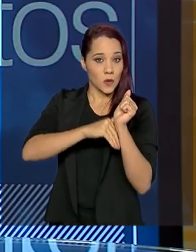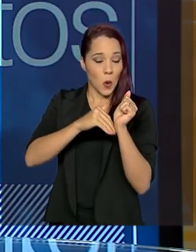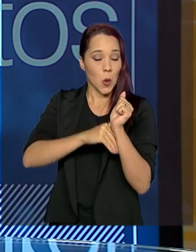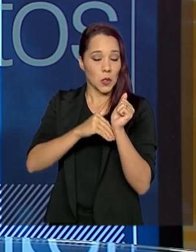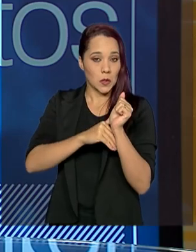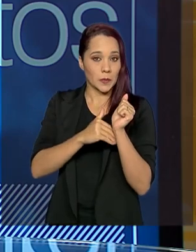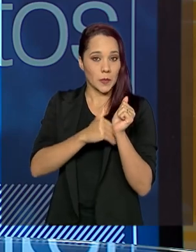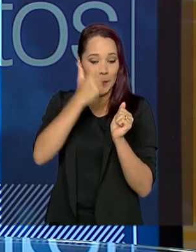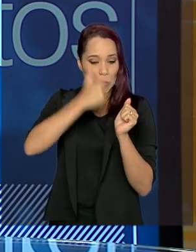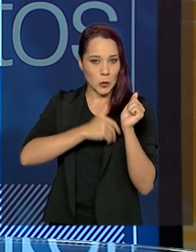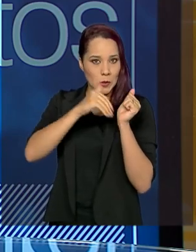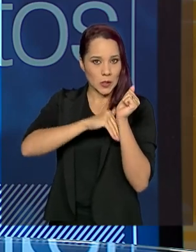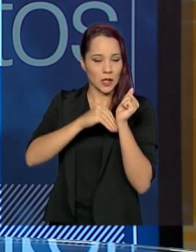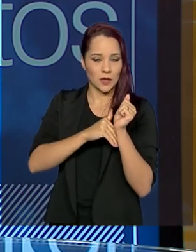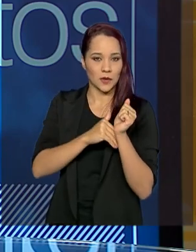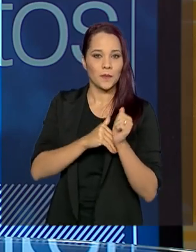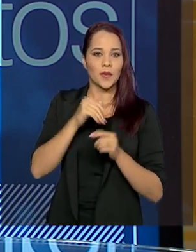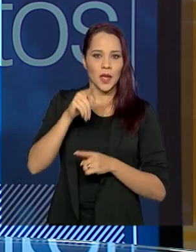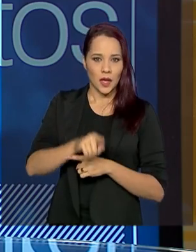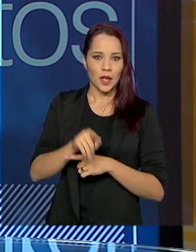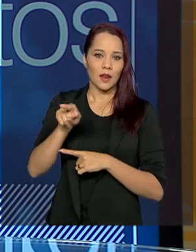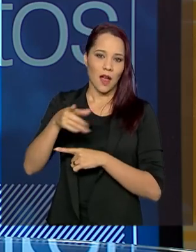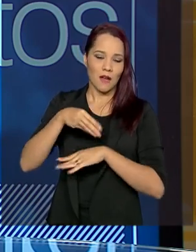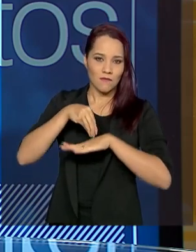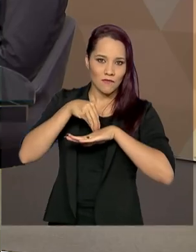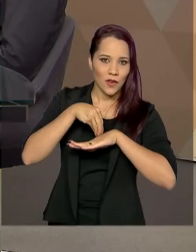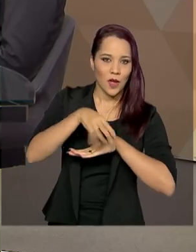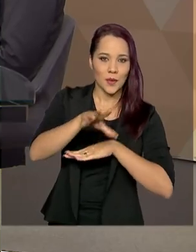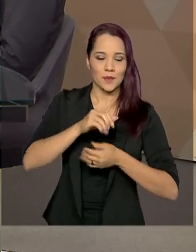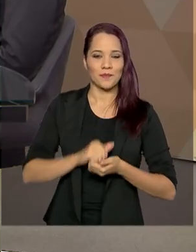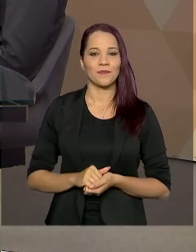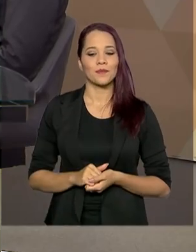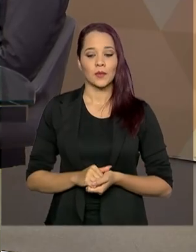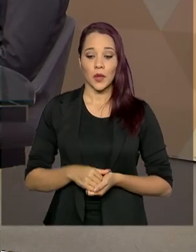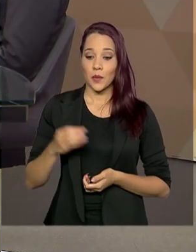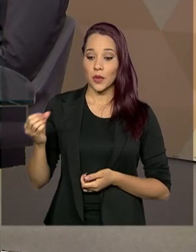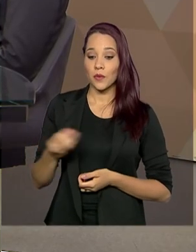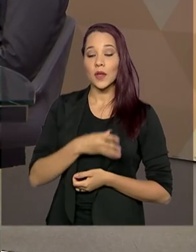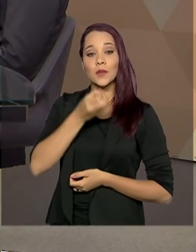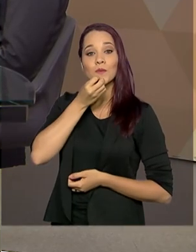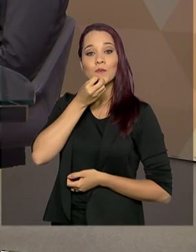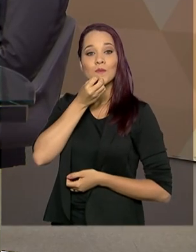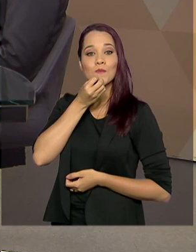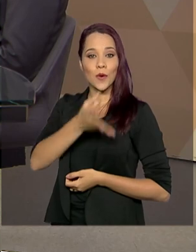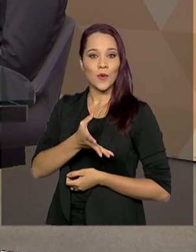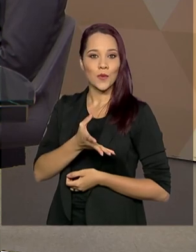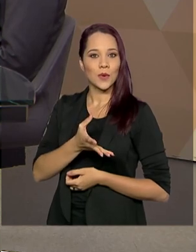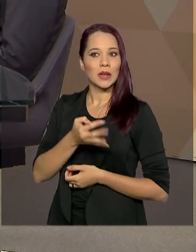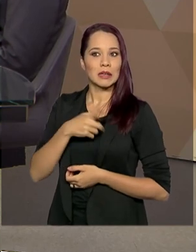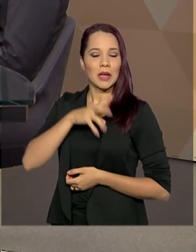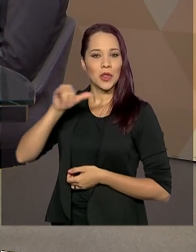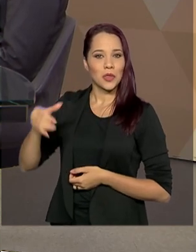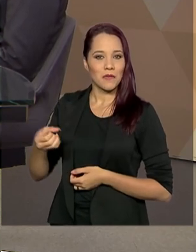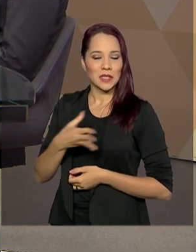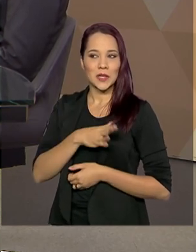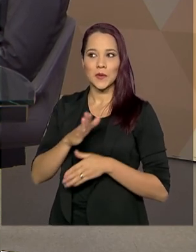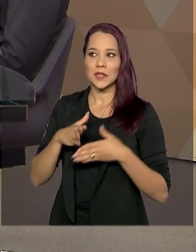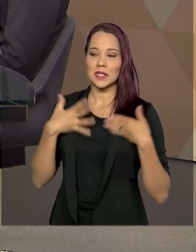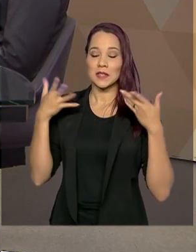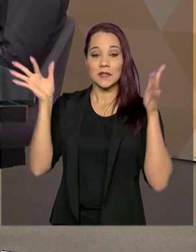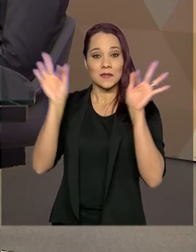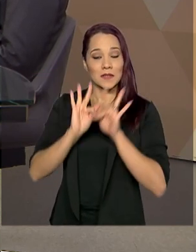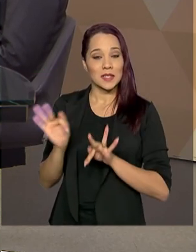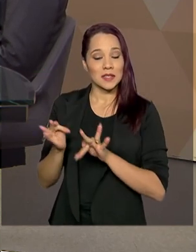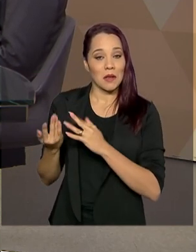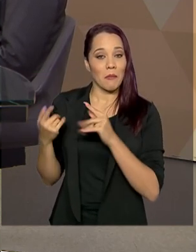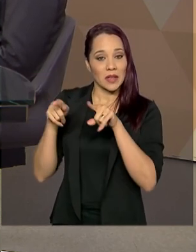fazer, e a Ouvidoria Nacional vai dar os encaminhamentos. Uma novidade boa, que é uma grande inovação, a gente está muito feliz com isso, é uma